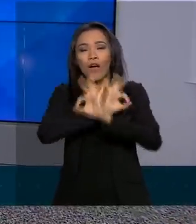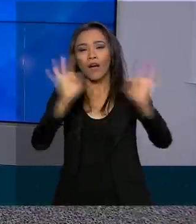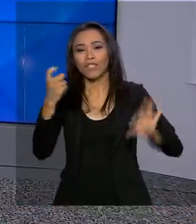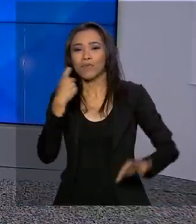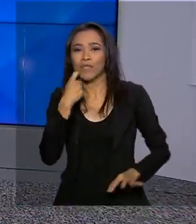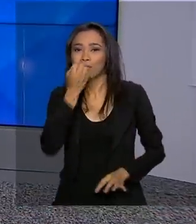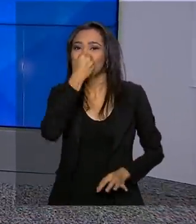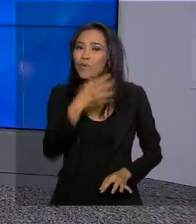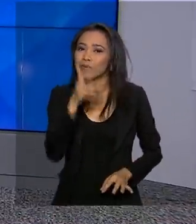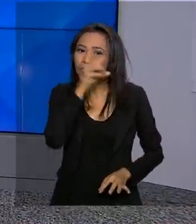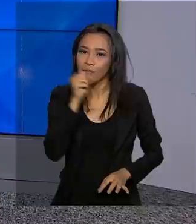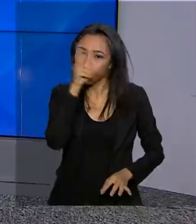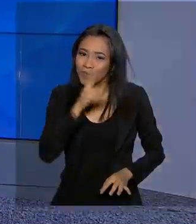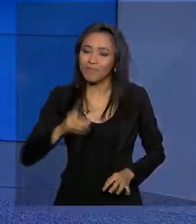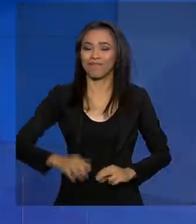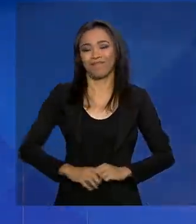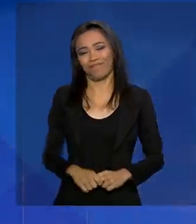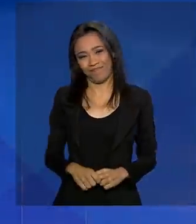e um bom fim de semana.